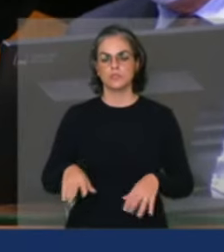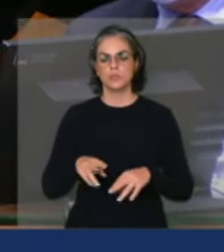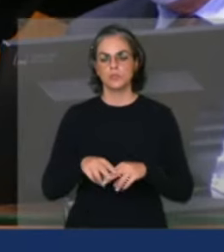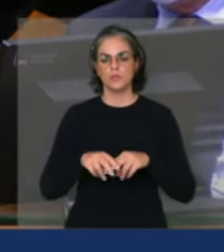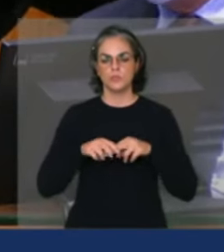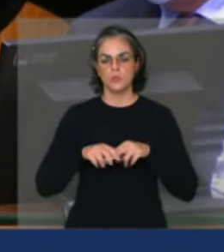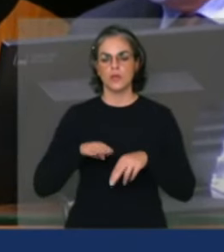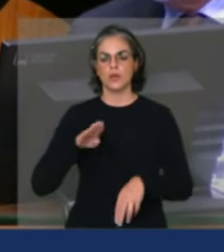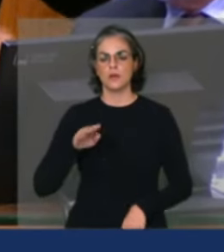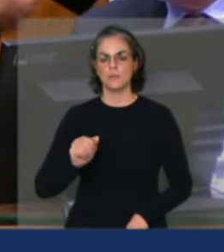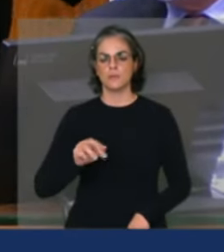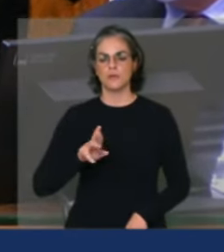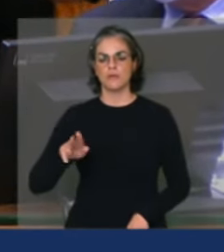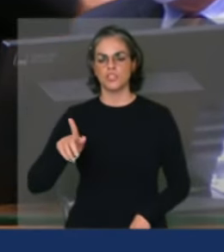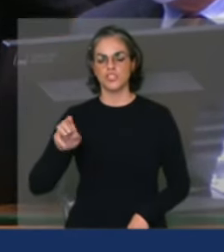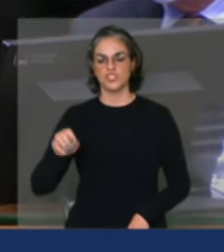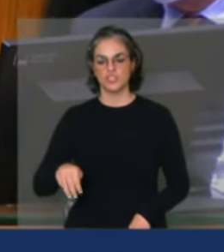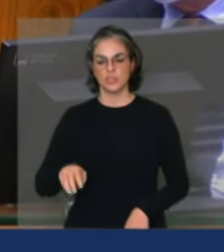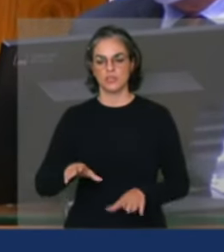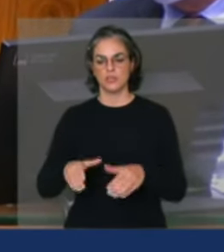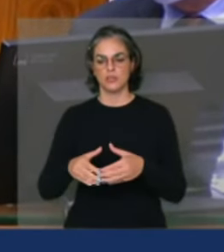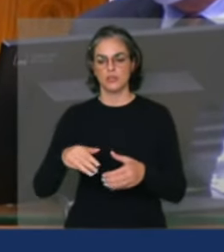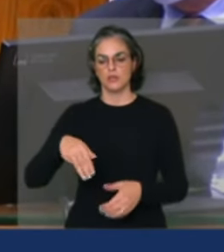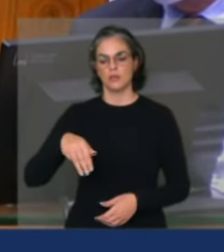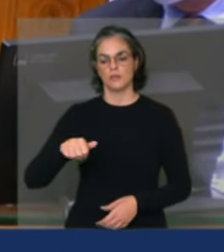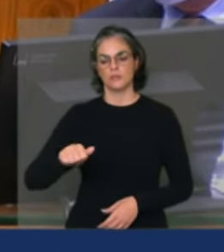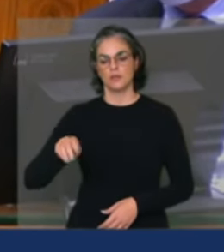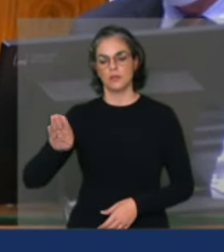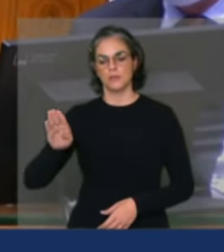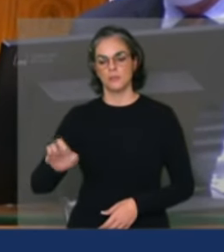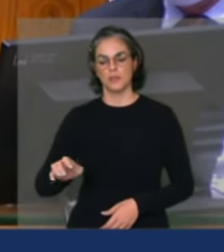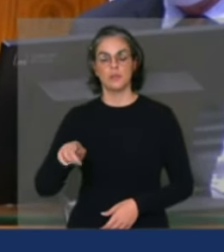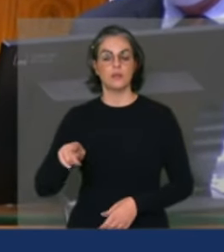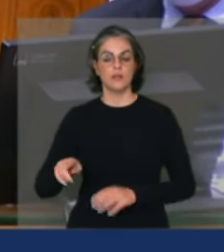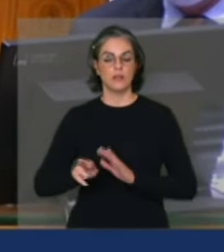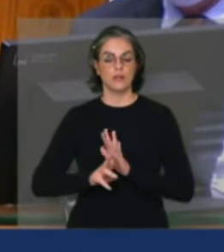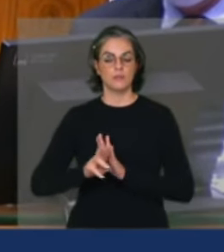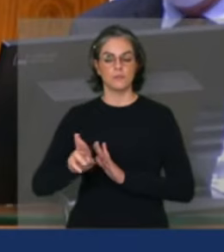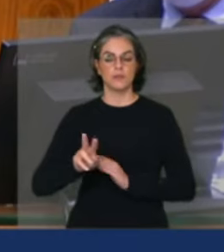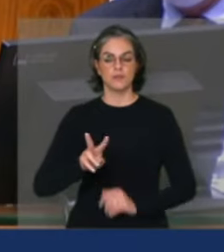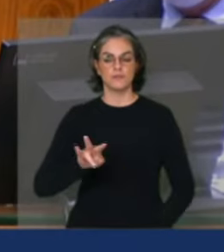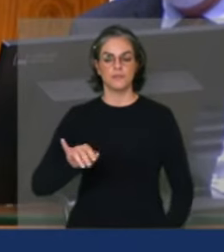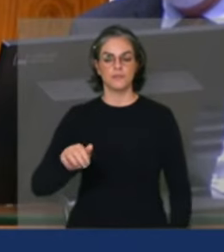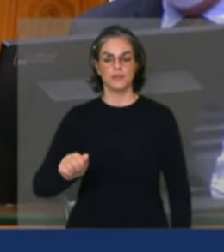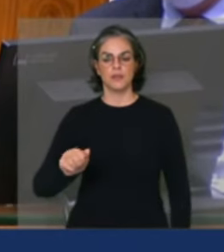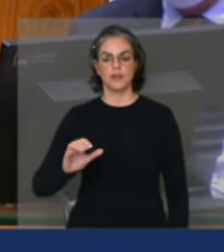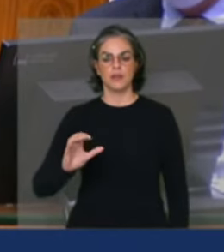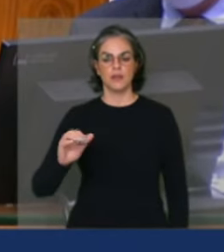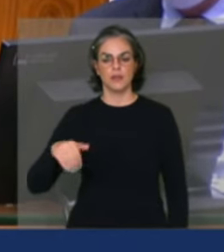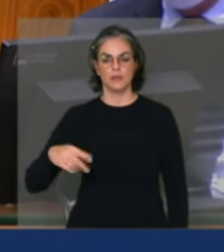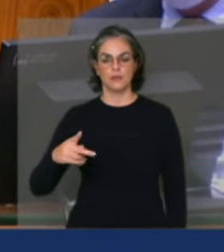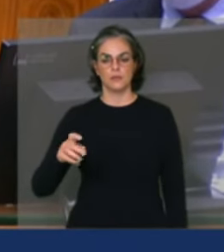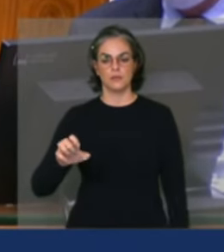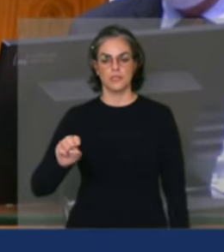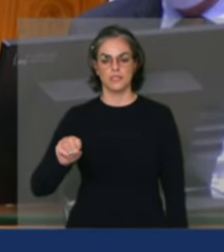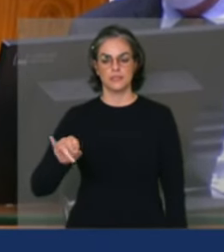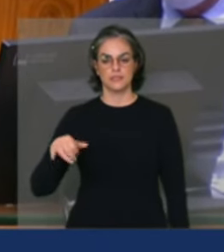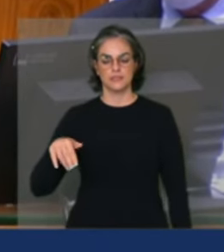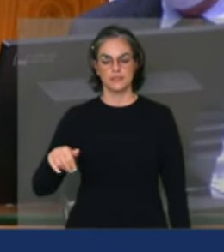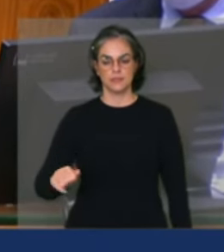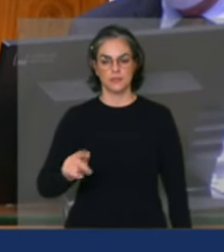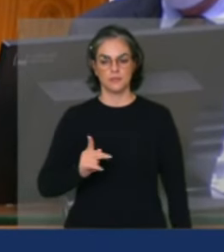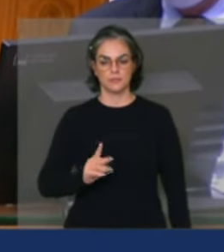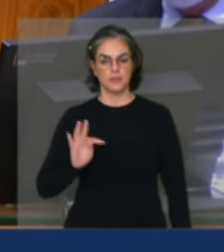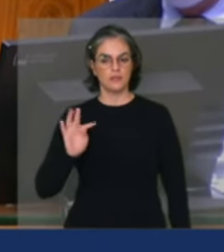e representante da via campesina, indicado pelo PT, falar pelo tempo de